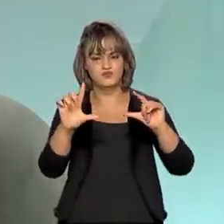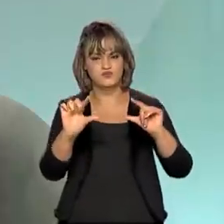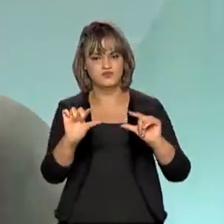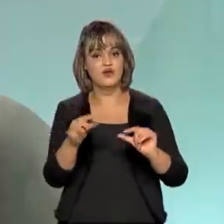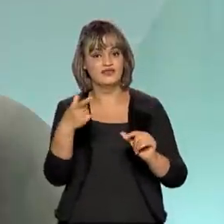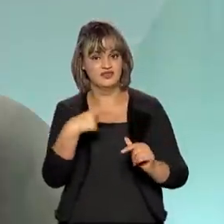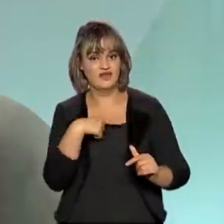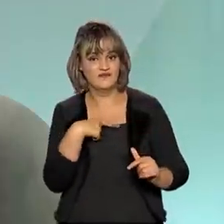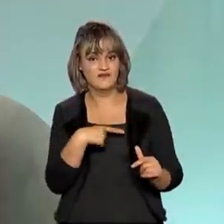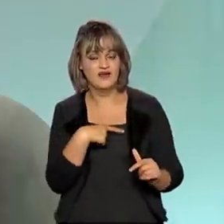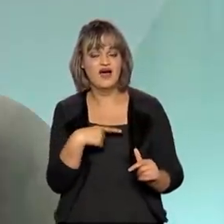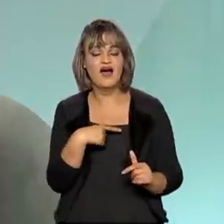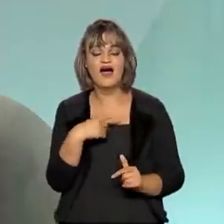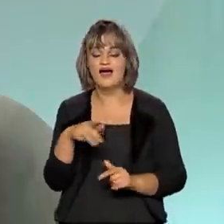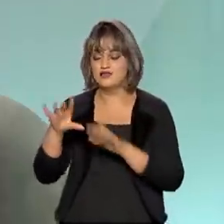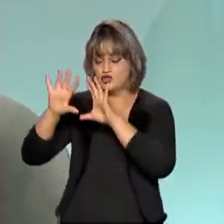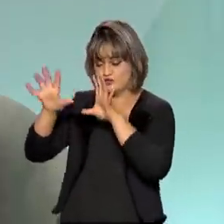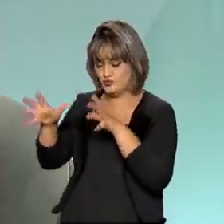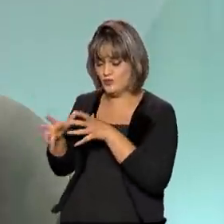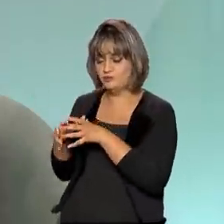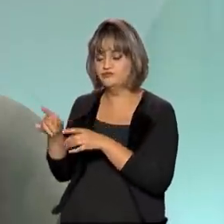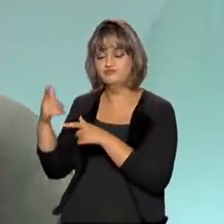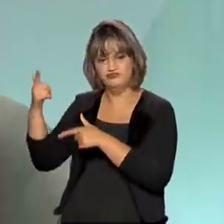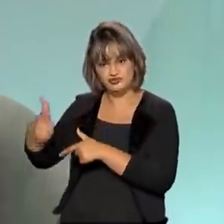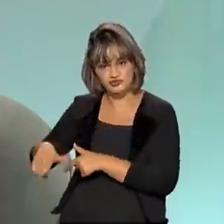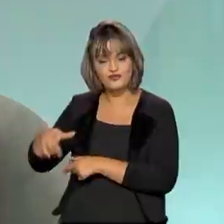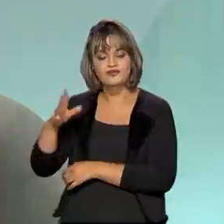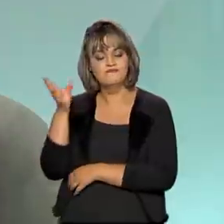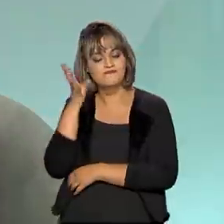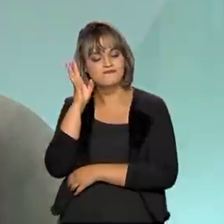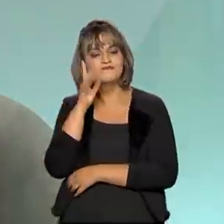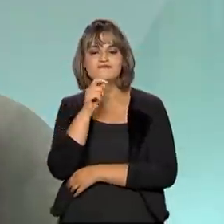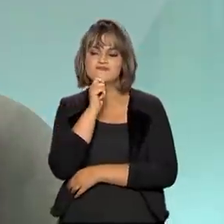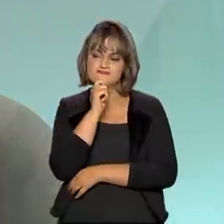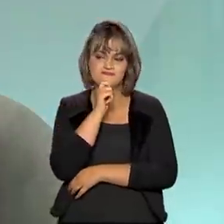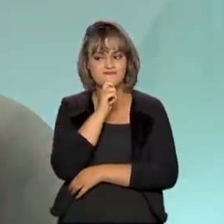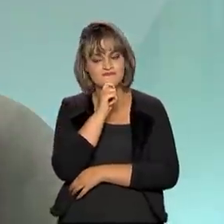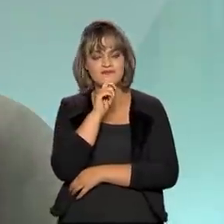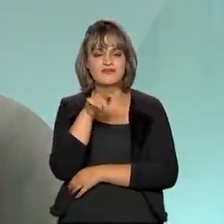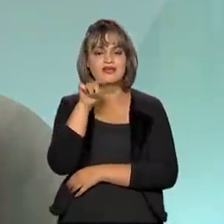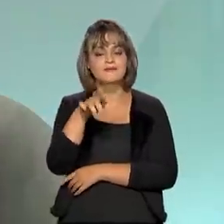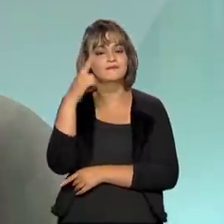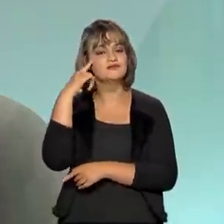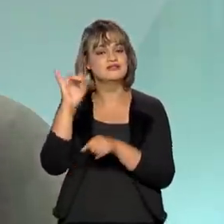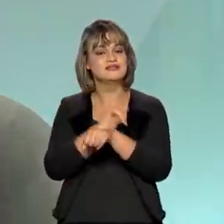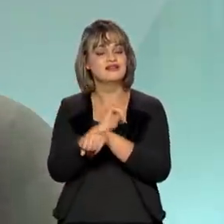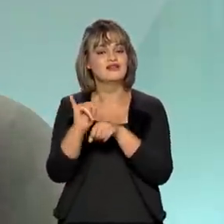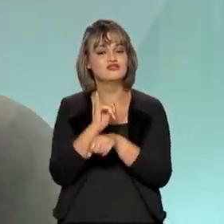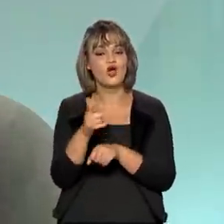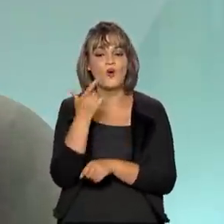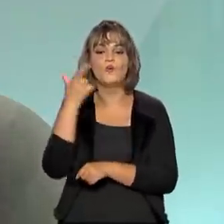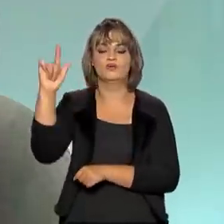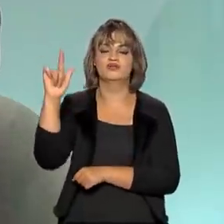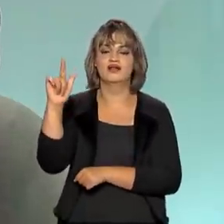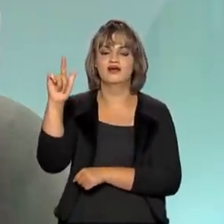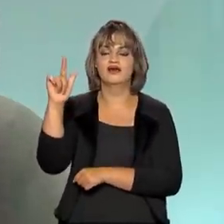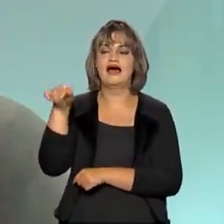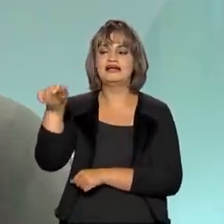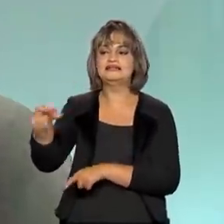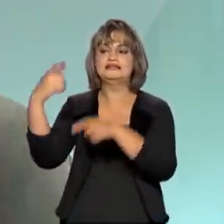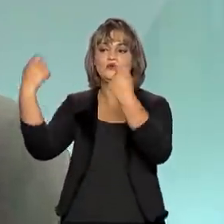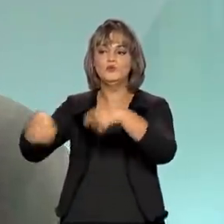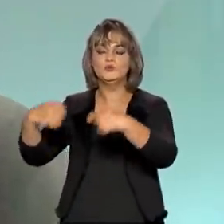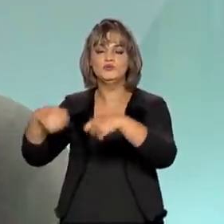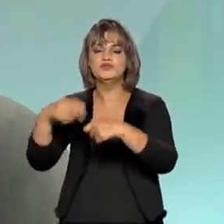reservatórios, a Câmara, de regras excepcionais, passou a lidar também com medidas do lado da demanda.